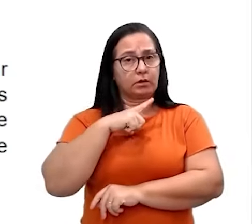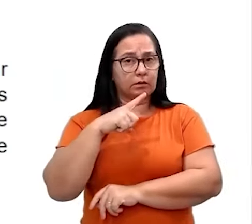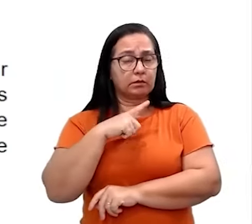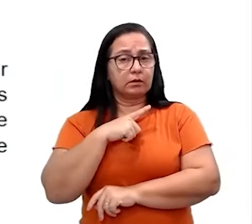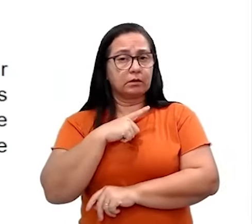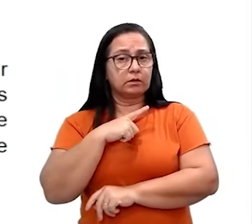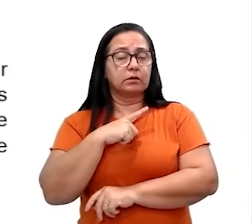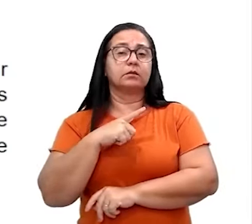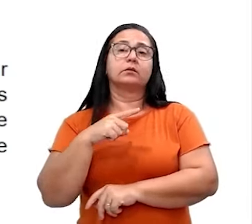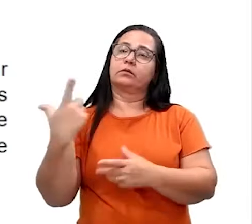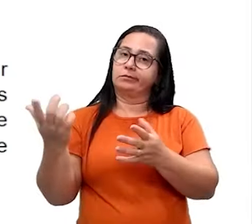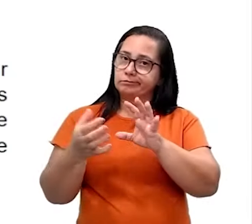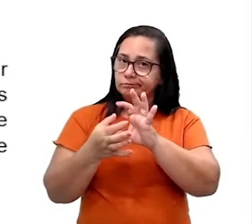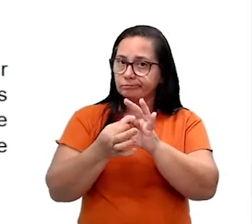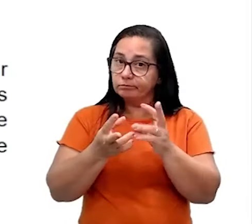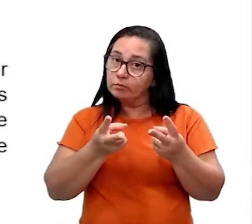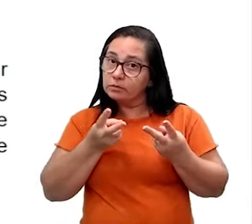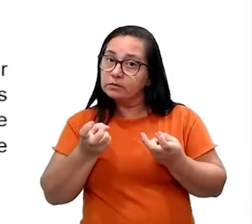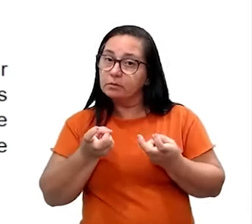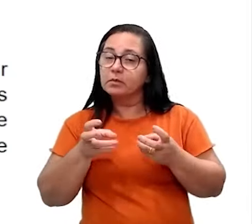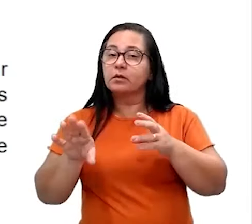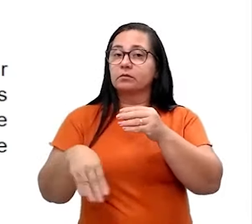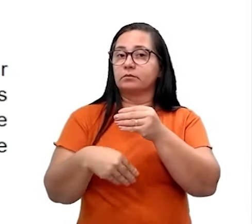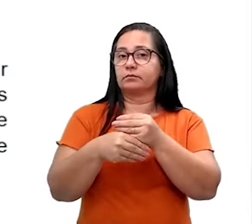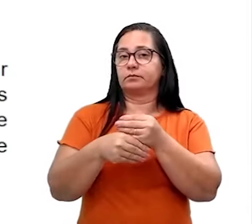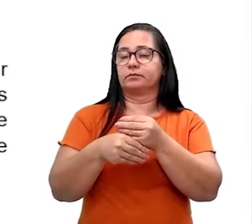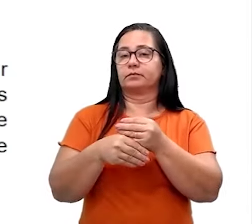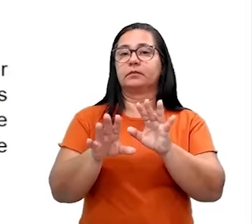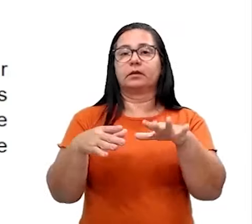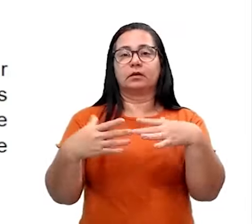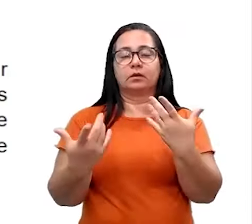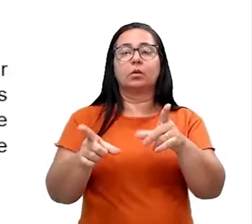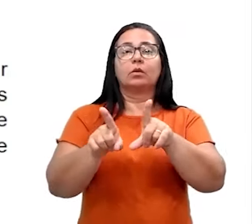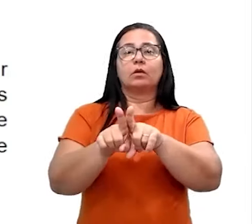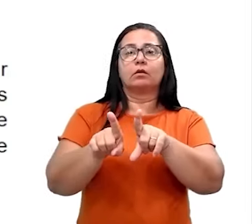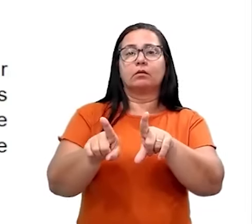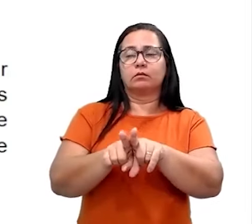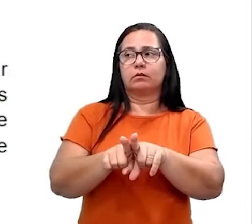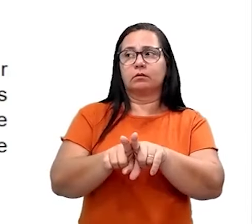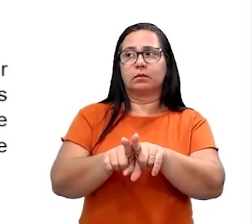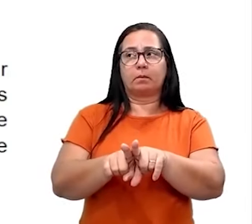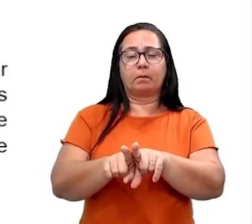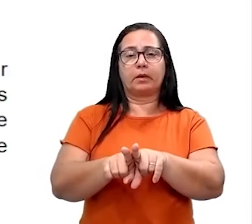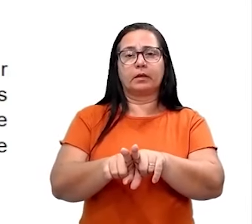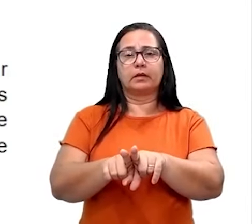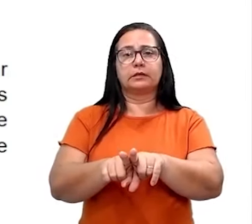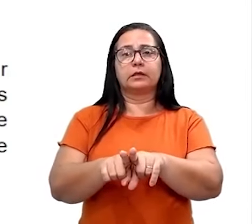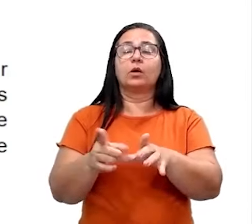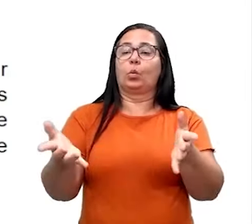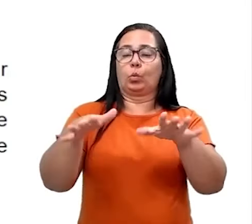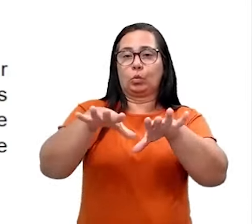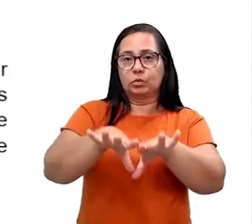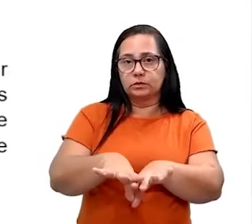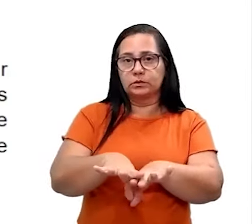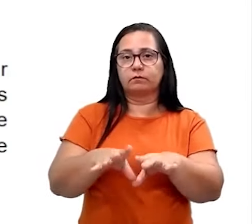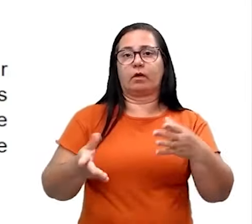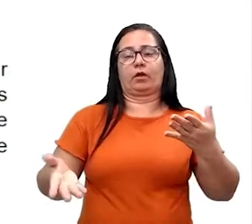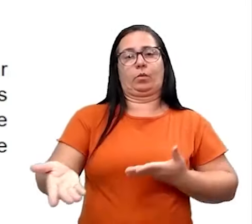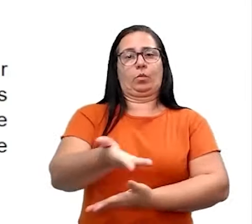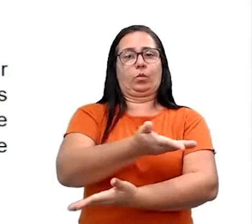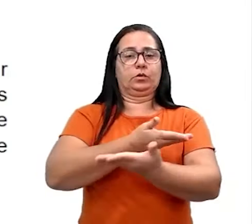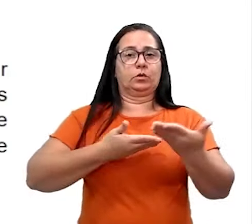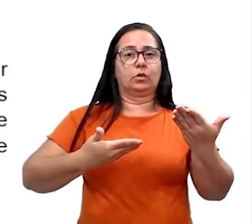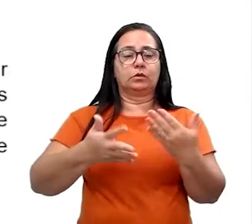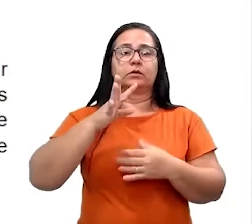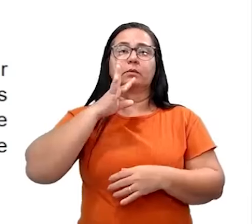as coisas, se elas se juntam, né? Elas se agregam. Inclusive, é inclusiva e harmoniosa para